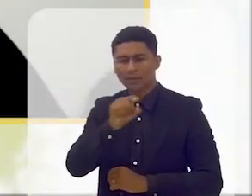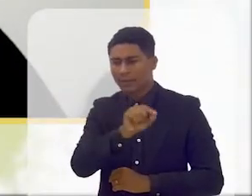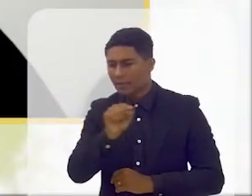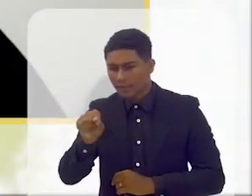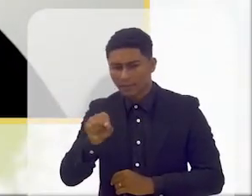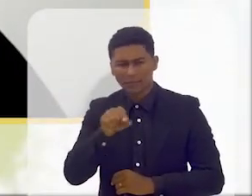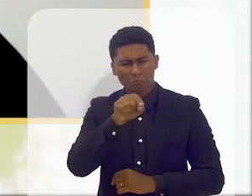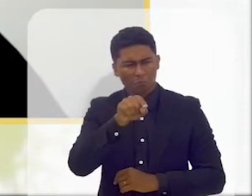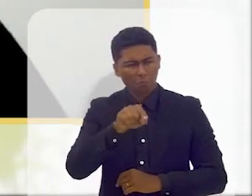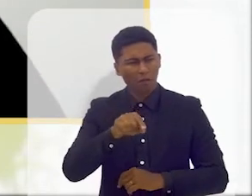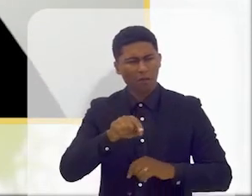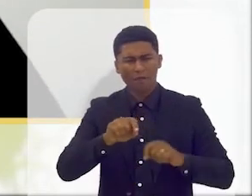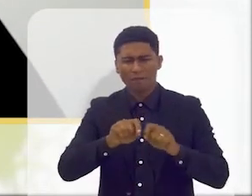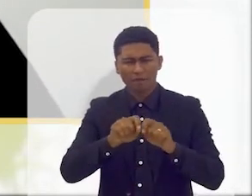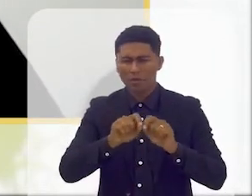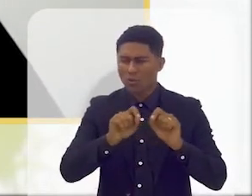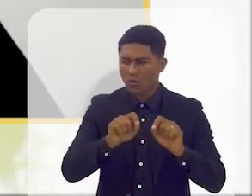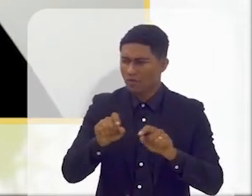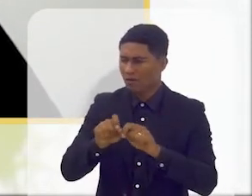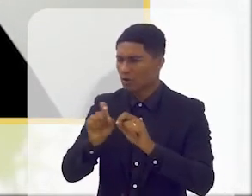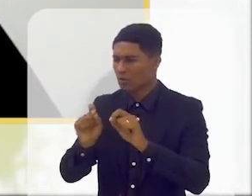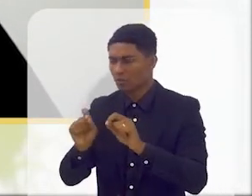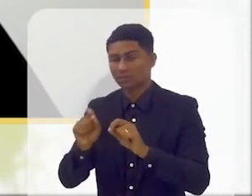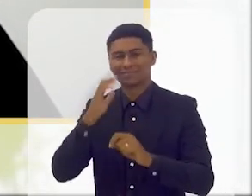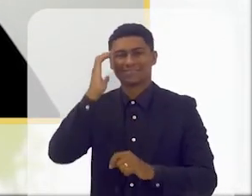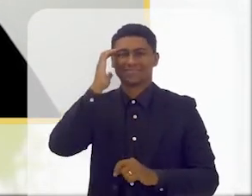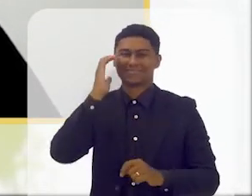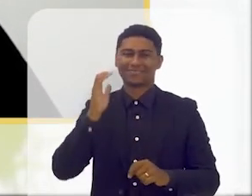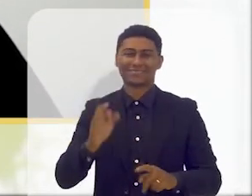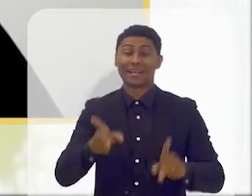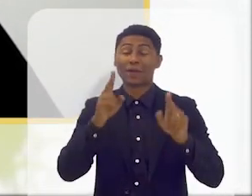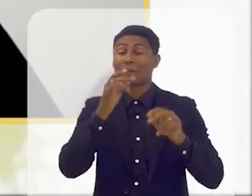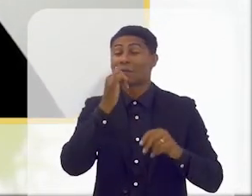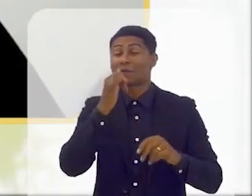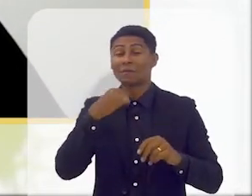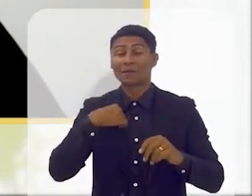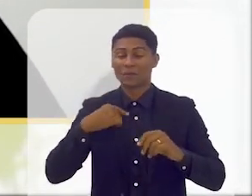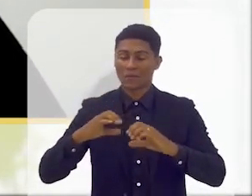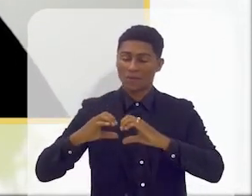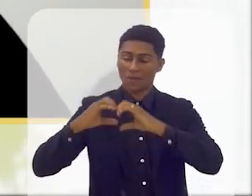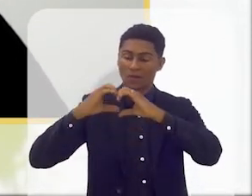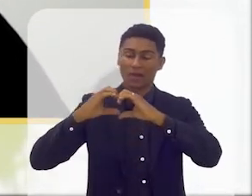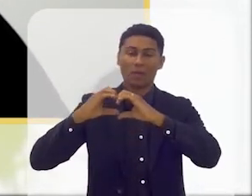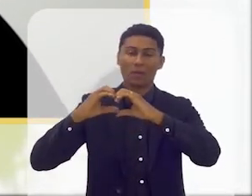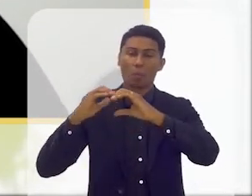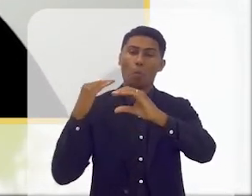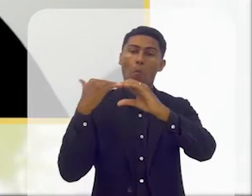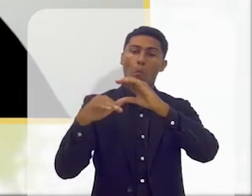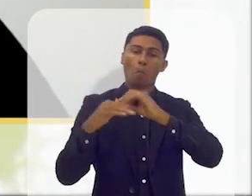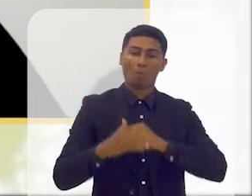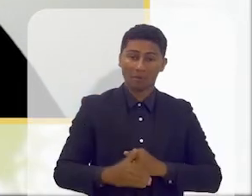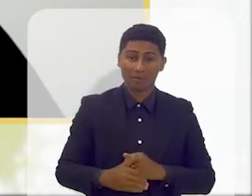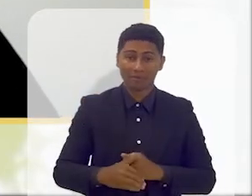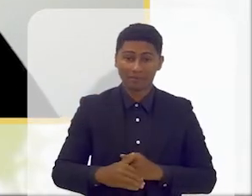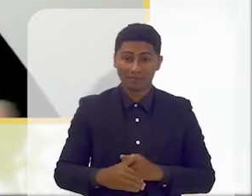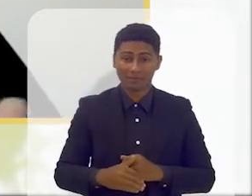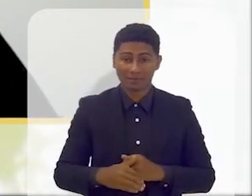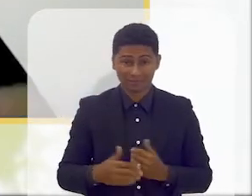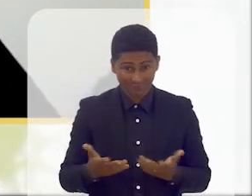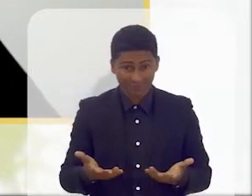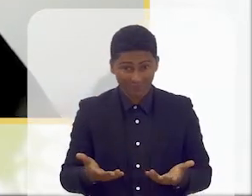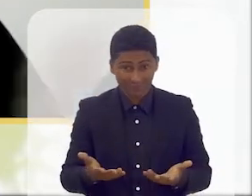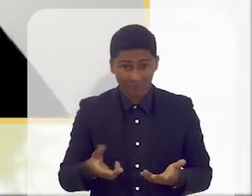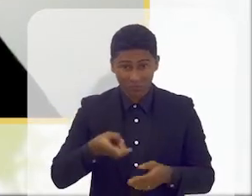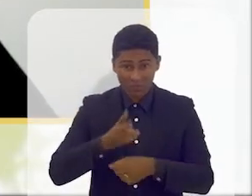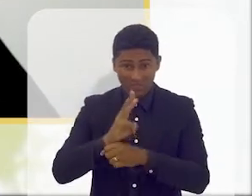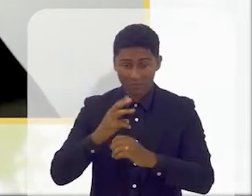perceber o que elas estão a fazer. Simplesmente como nós entendemos quando eu mando um coração ou mando um agradecimento no